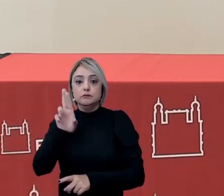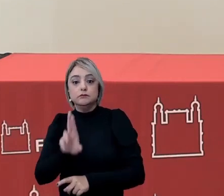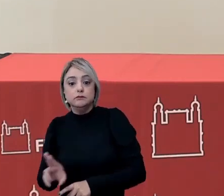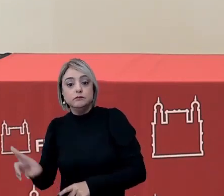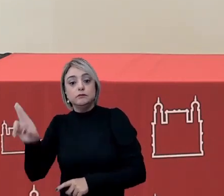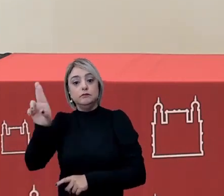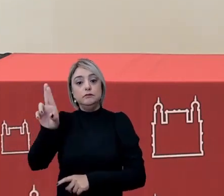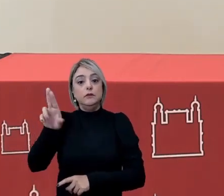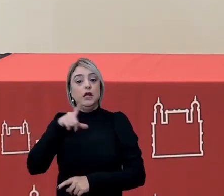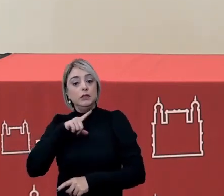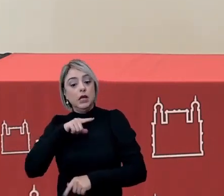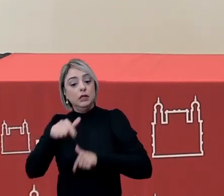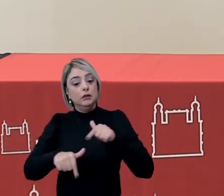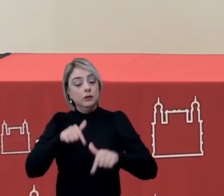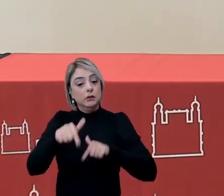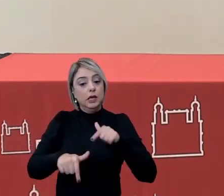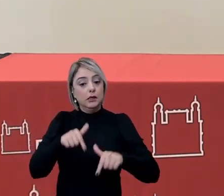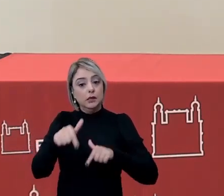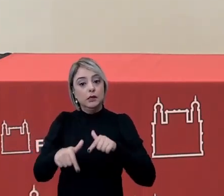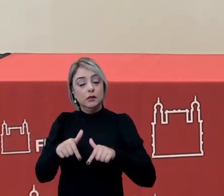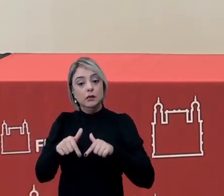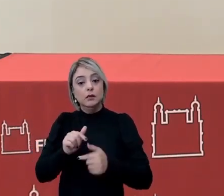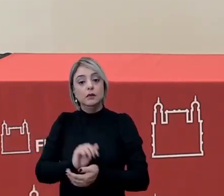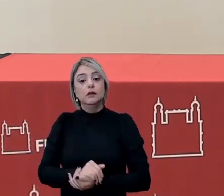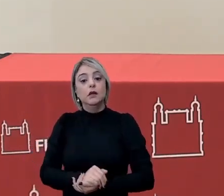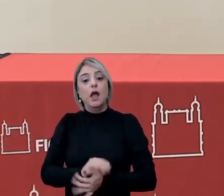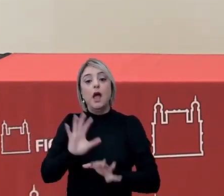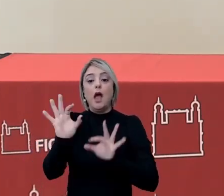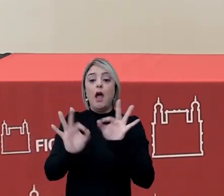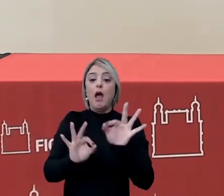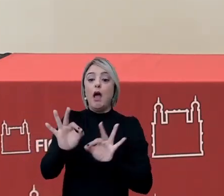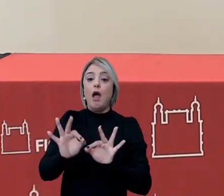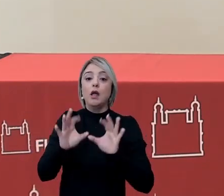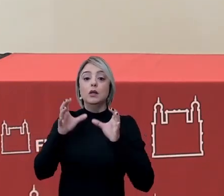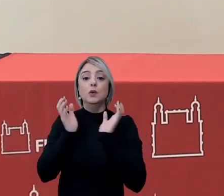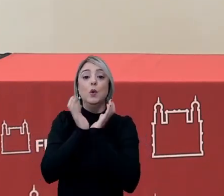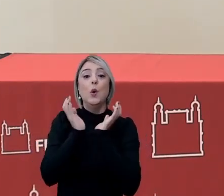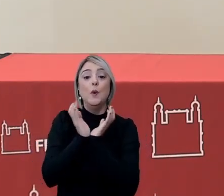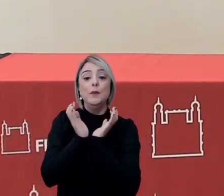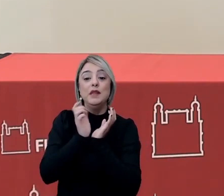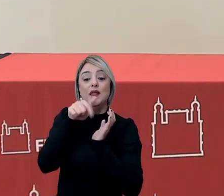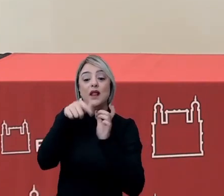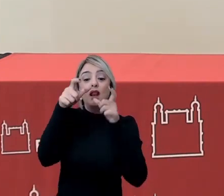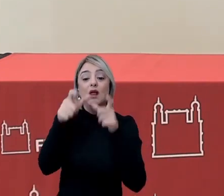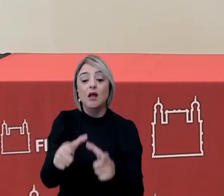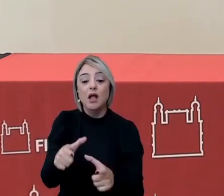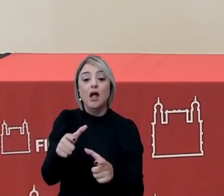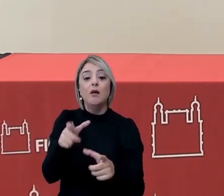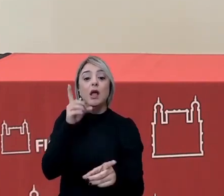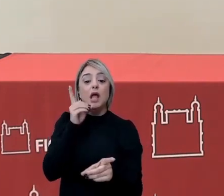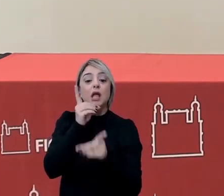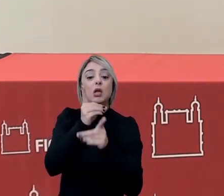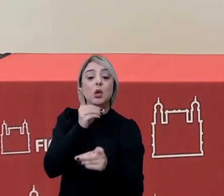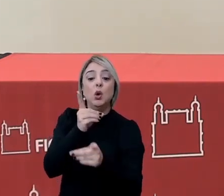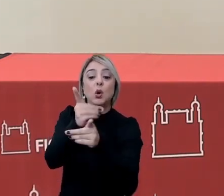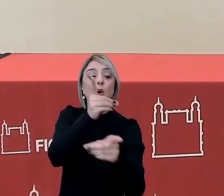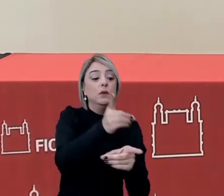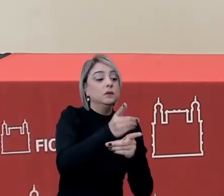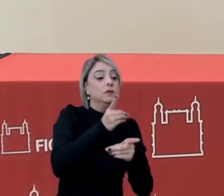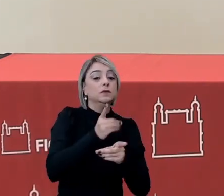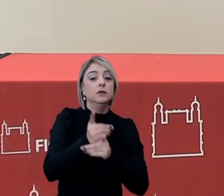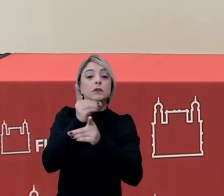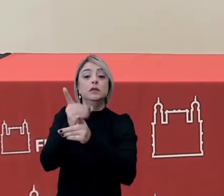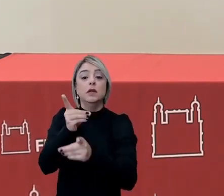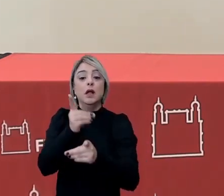onde nós já temos trabalho a organização dos comitês locais para a identificação para a